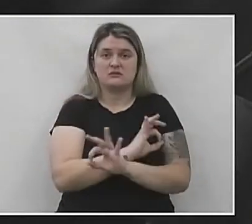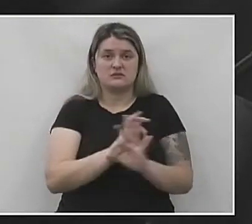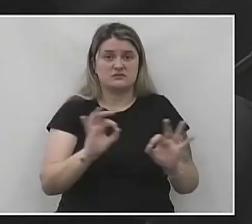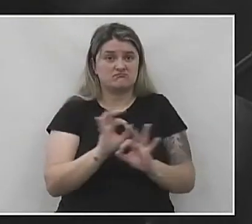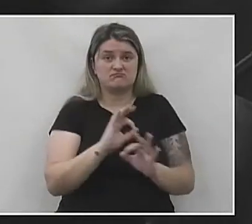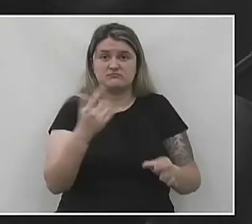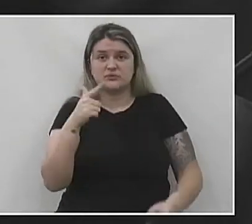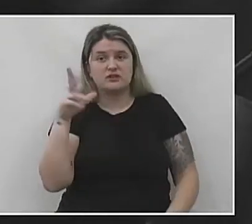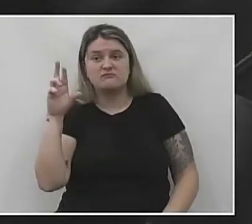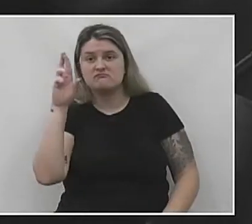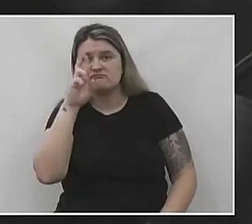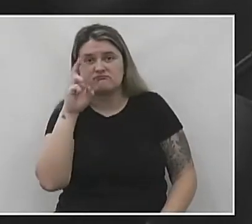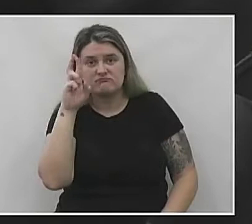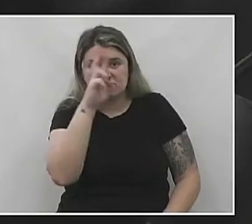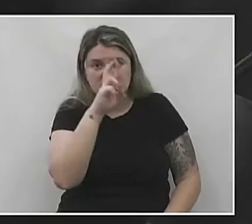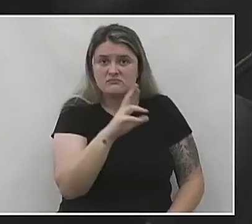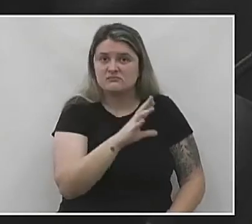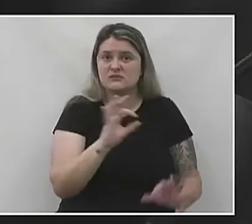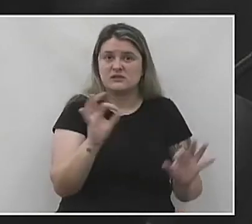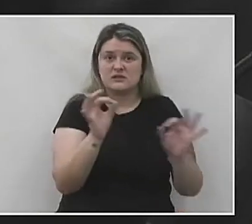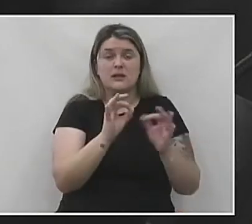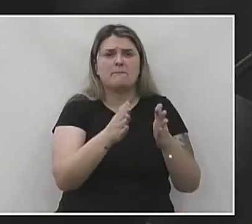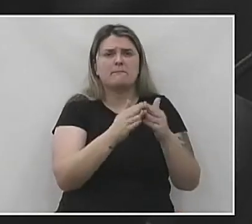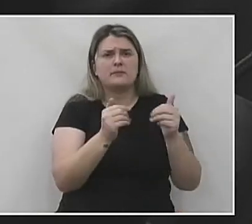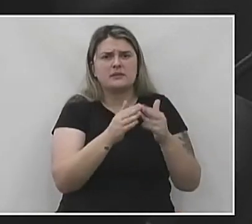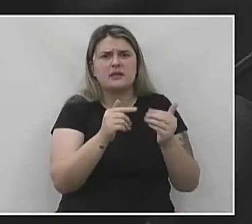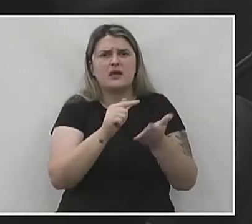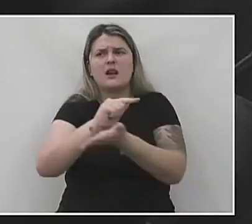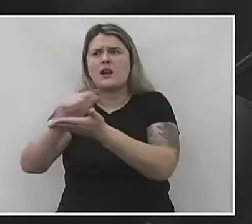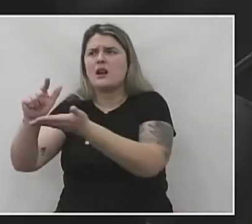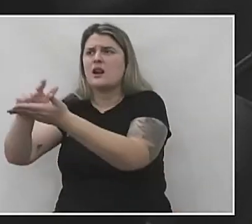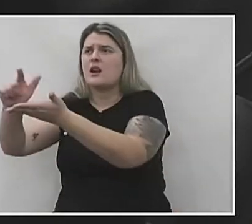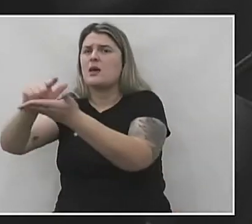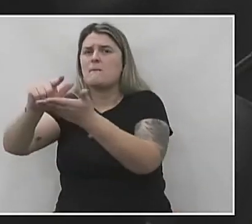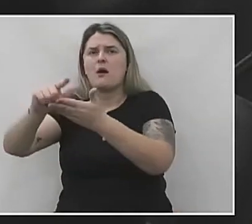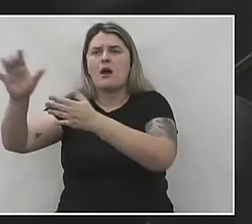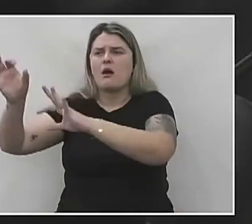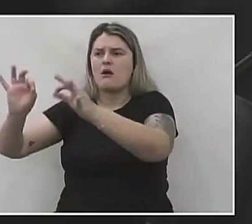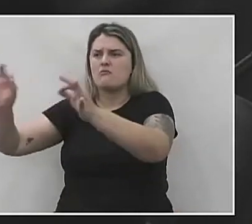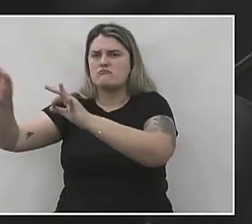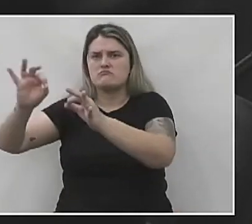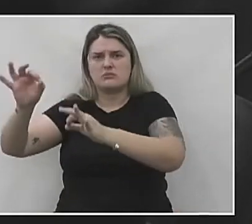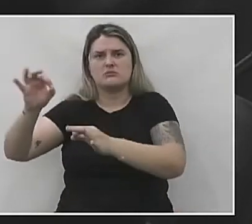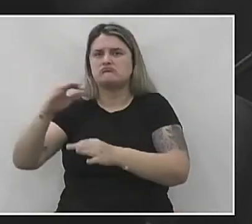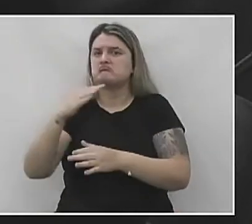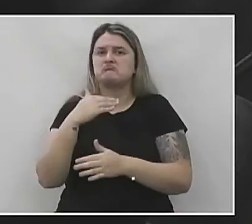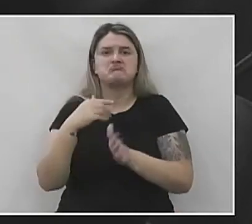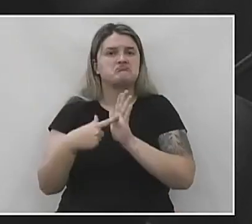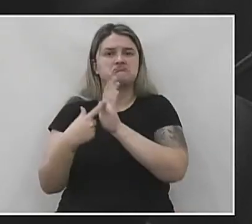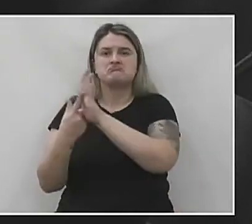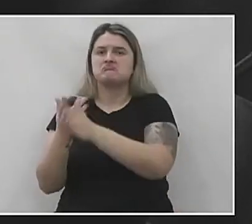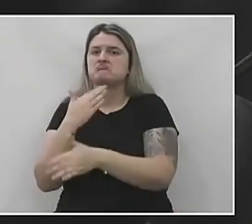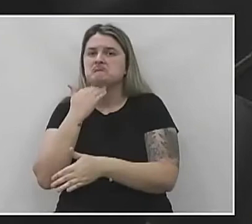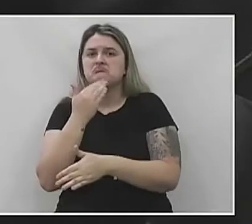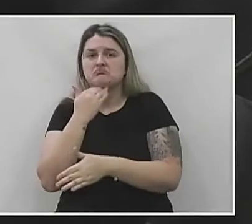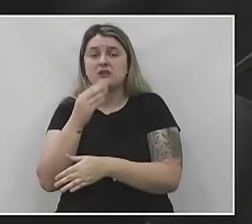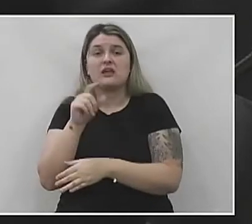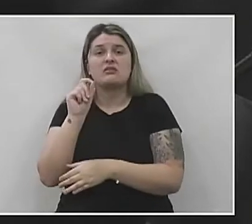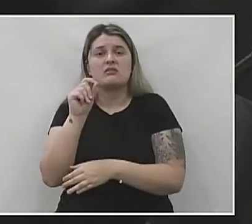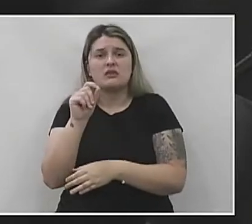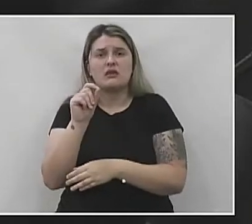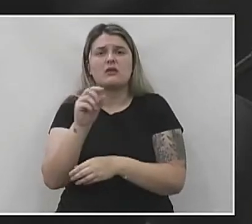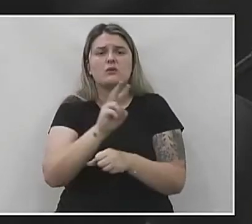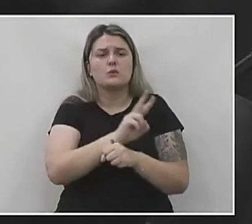Não tem fiscalização, você pede para ir limpar a pátio, não aparece ninguém. Os tratadores,